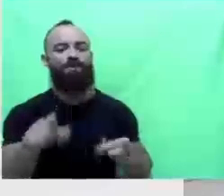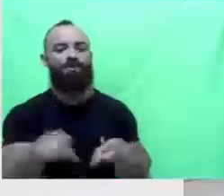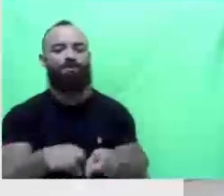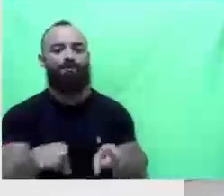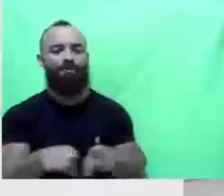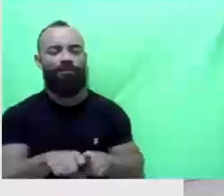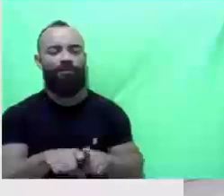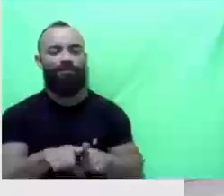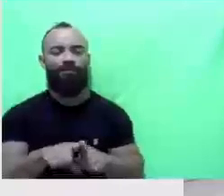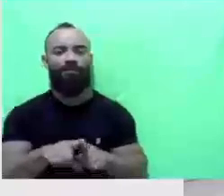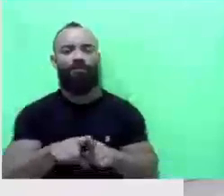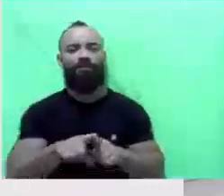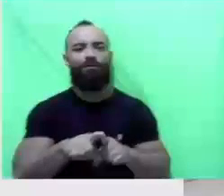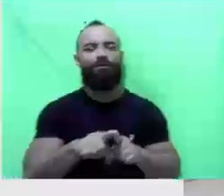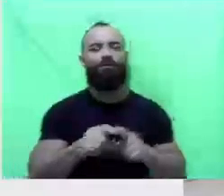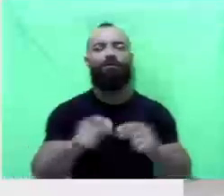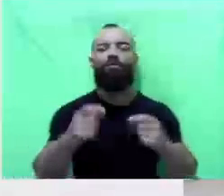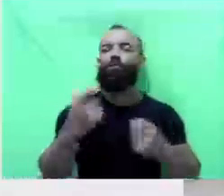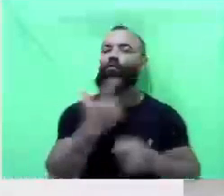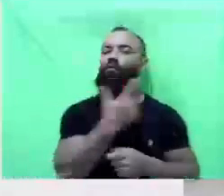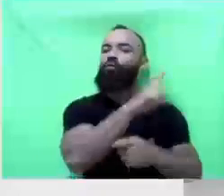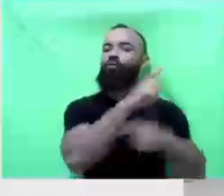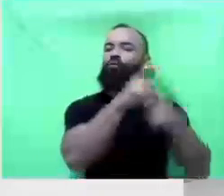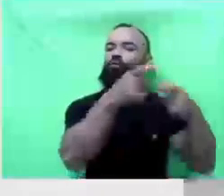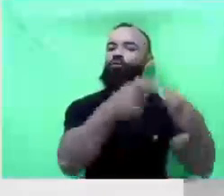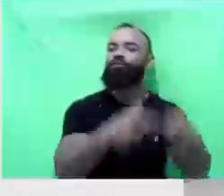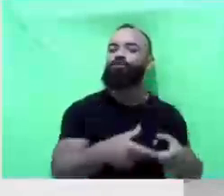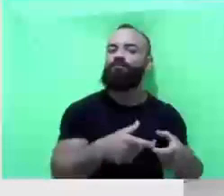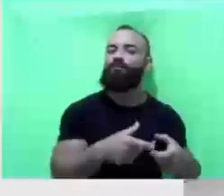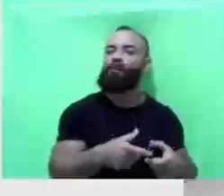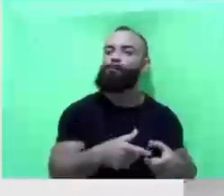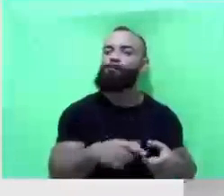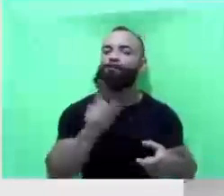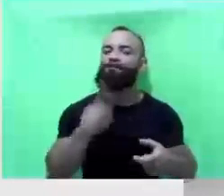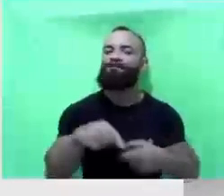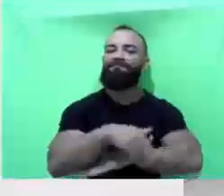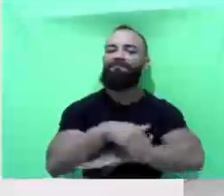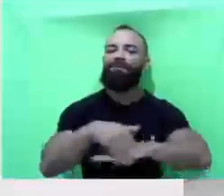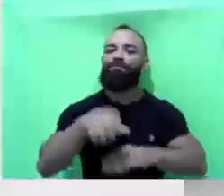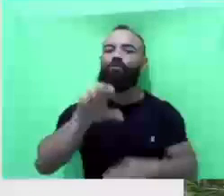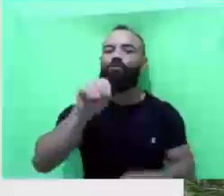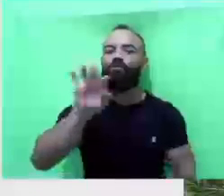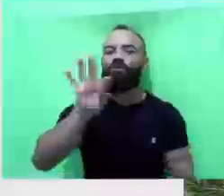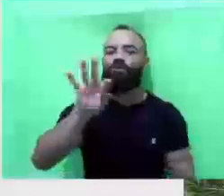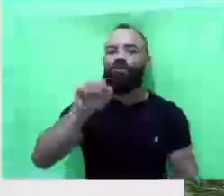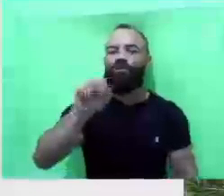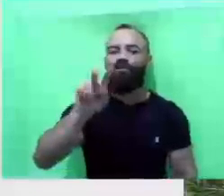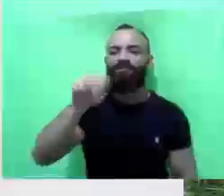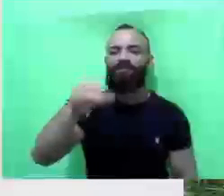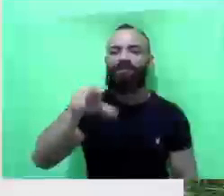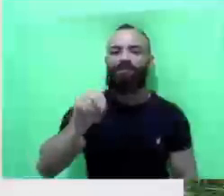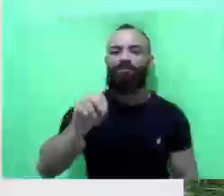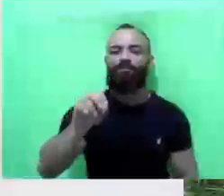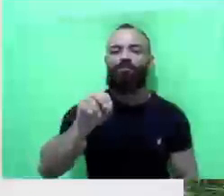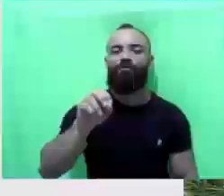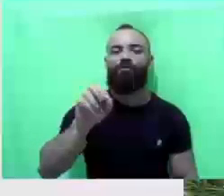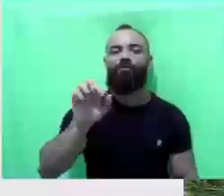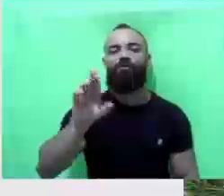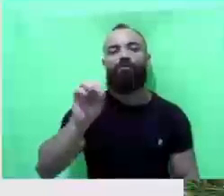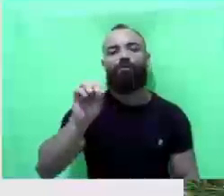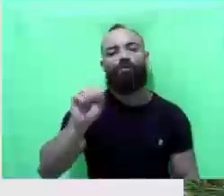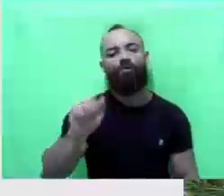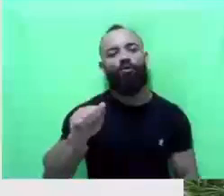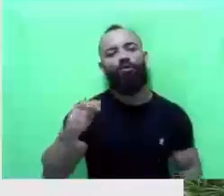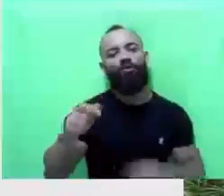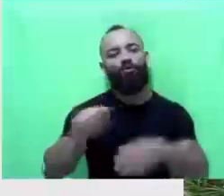local, que é ali na rua Otaviano Rosa, Juvencio Otaviano Rosa, no bairro Bom Viver.